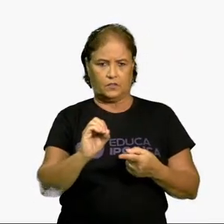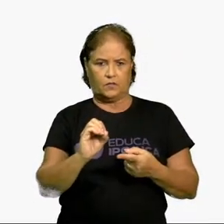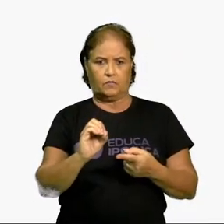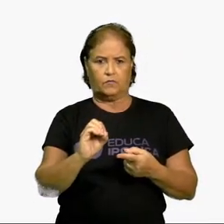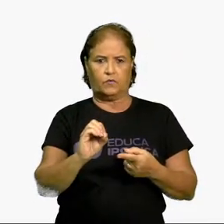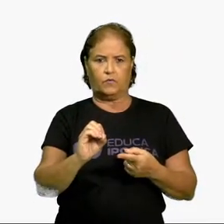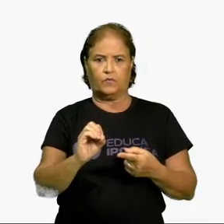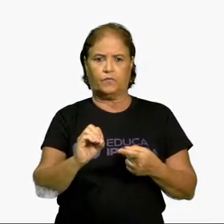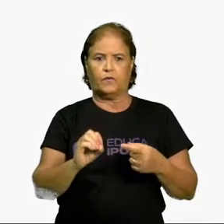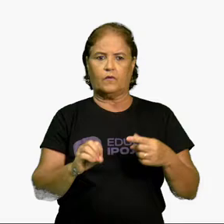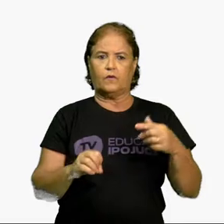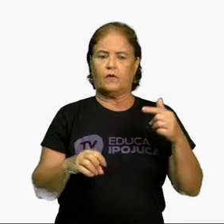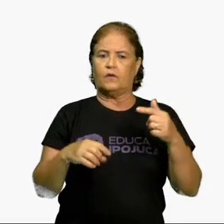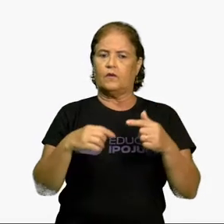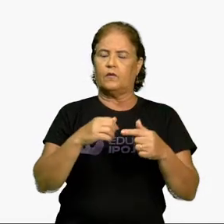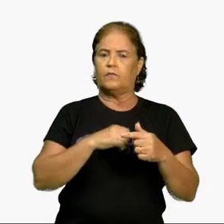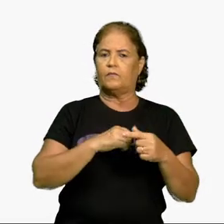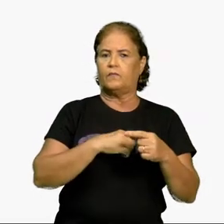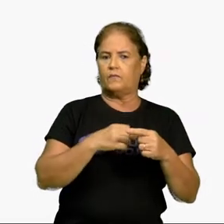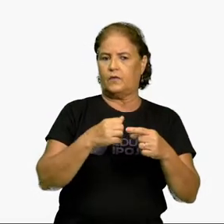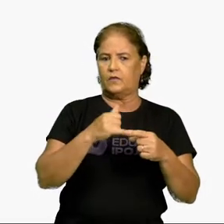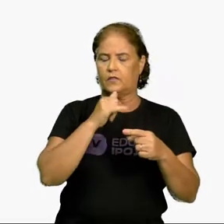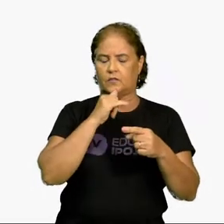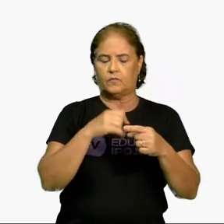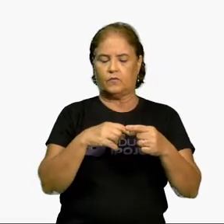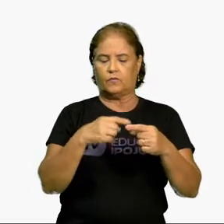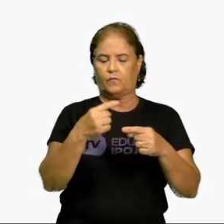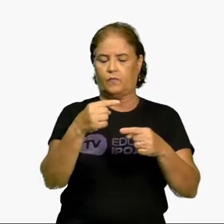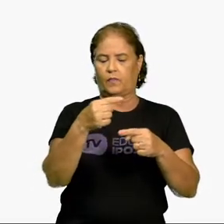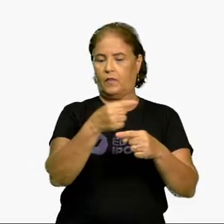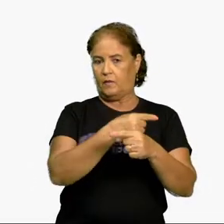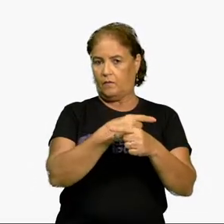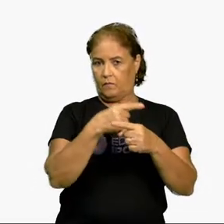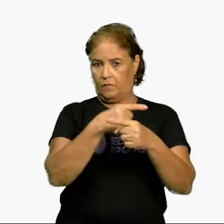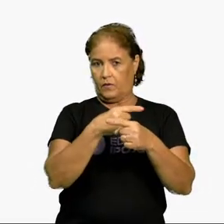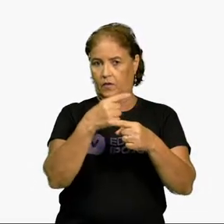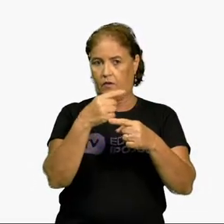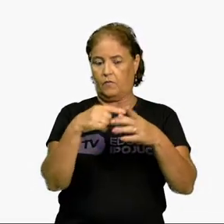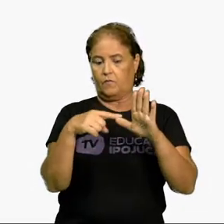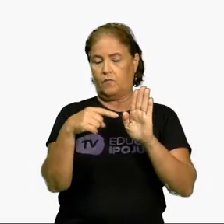também pode ser escrito menos 0,25.